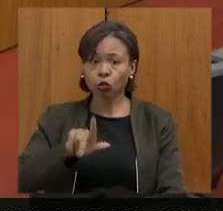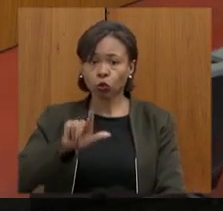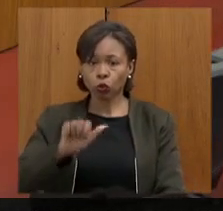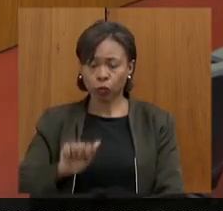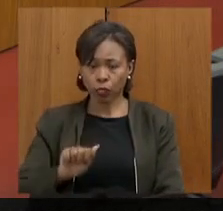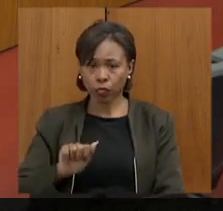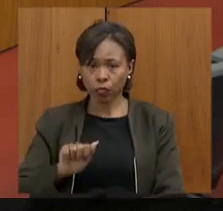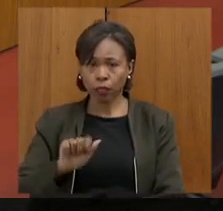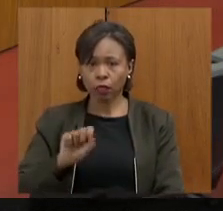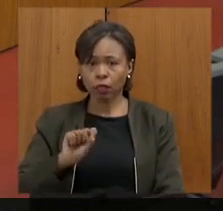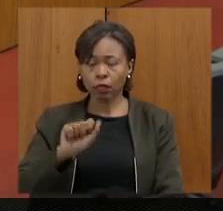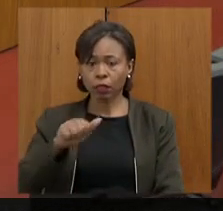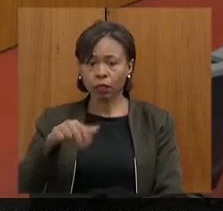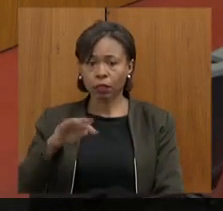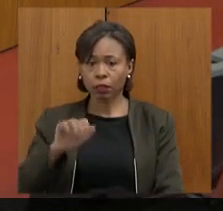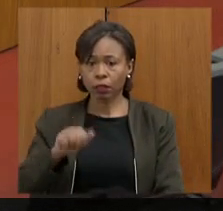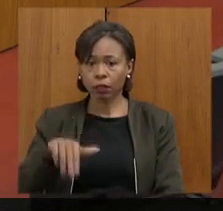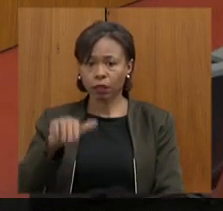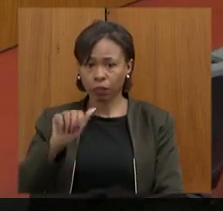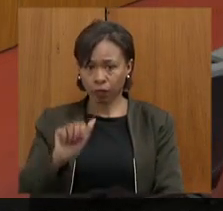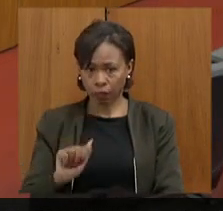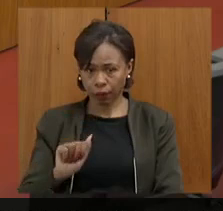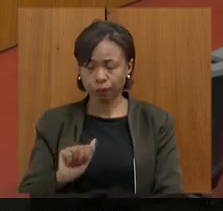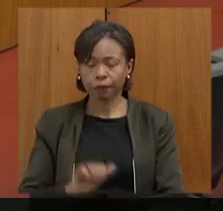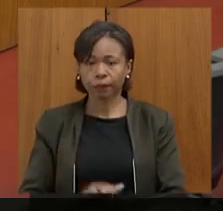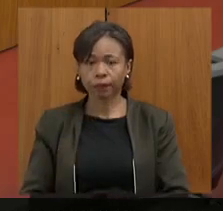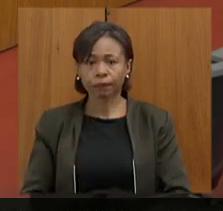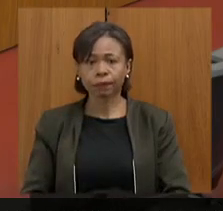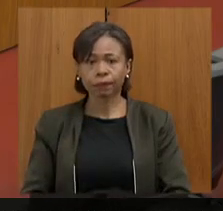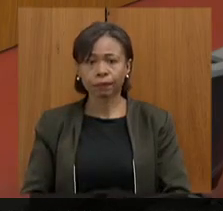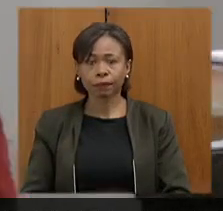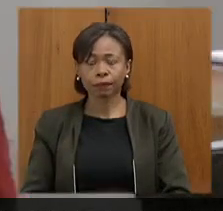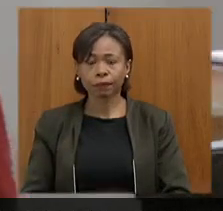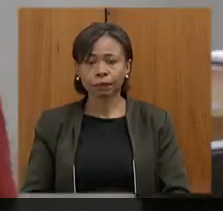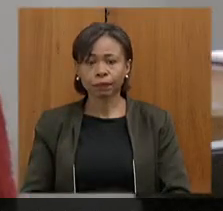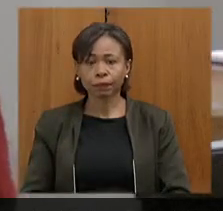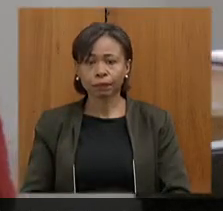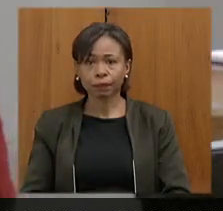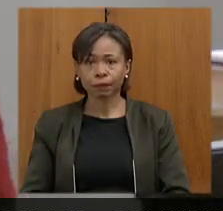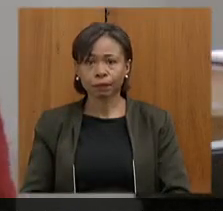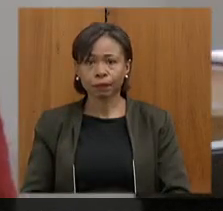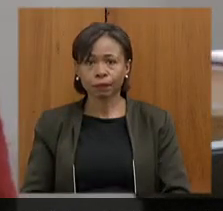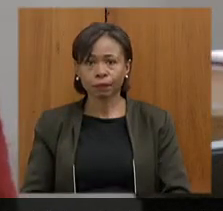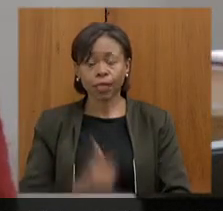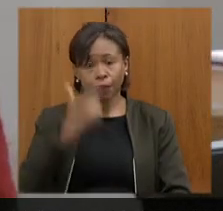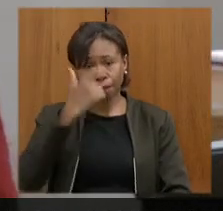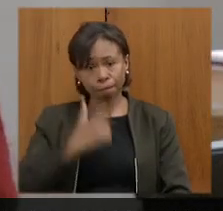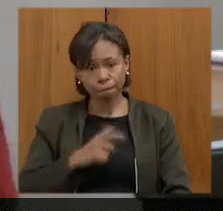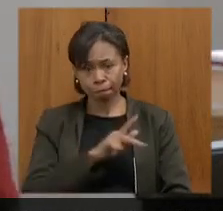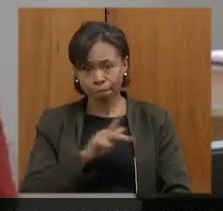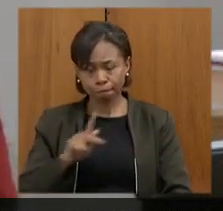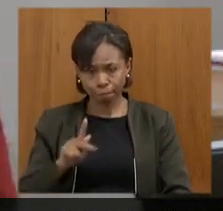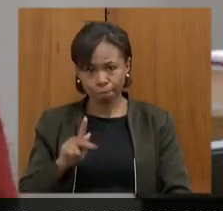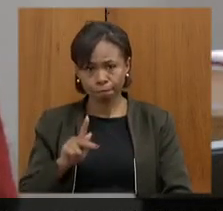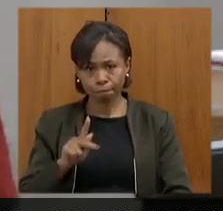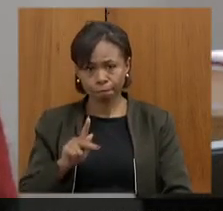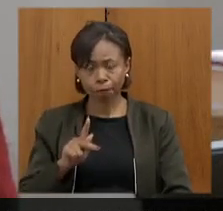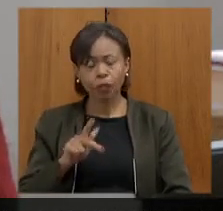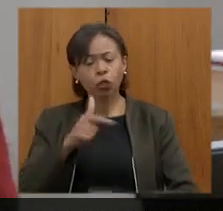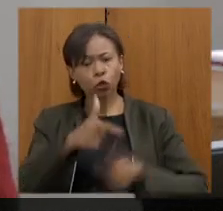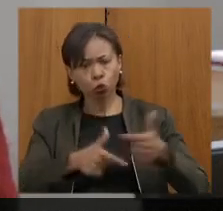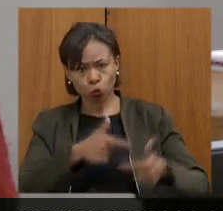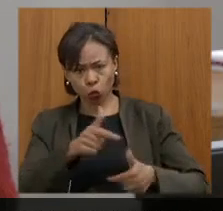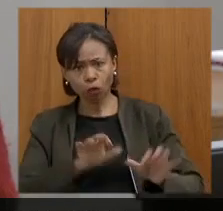já se encontra aqui conosco no auditório José de Alencar. A presidência, tendo em vista a organização dos trabalhos,